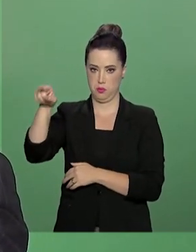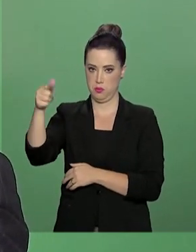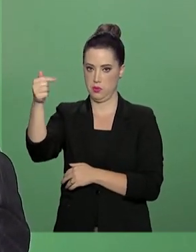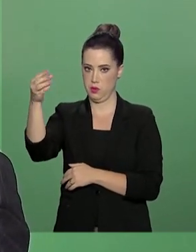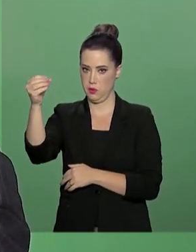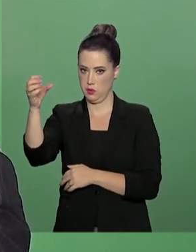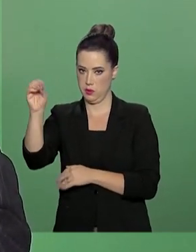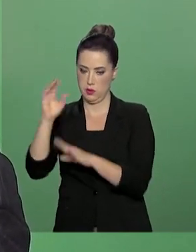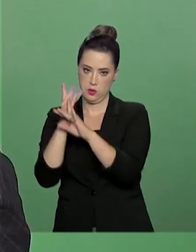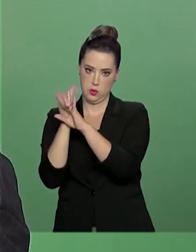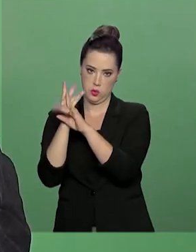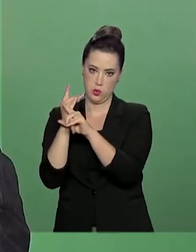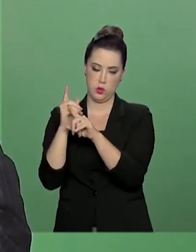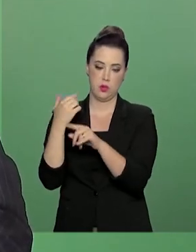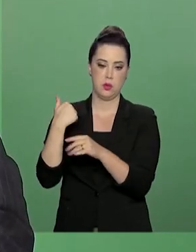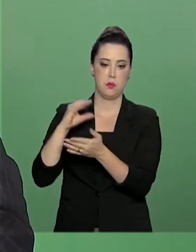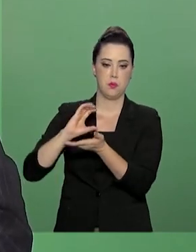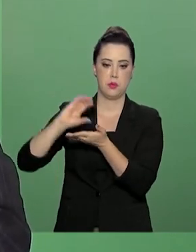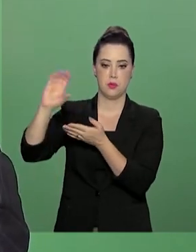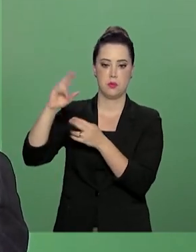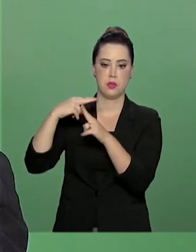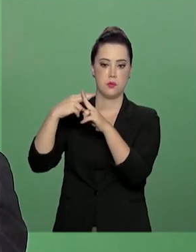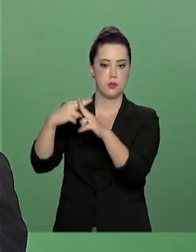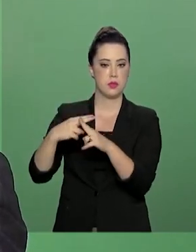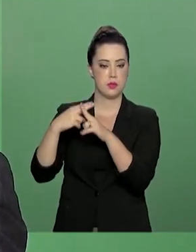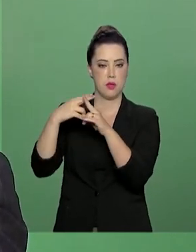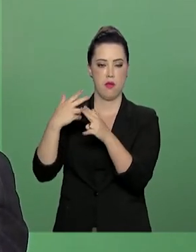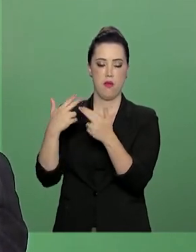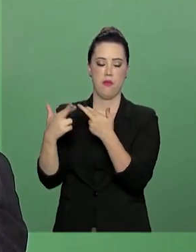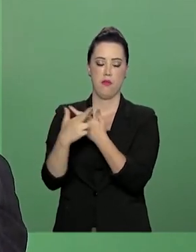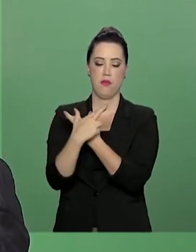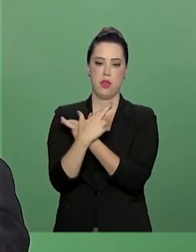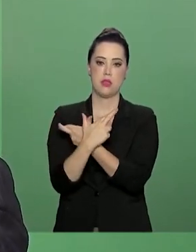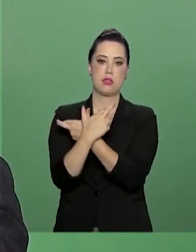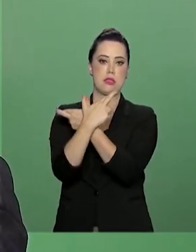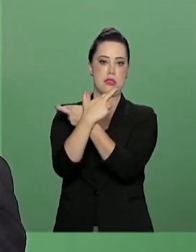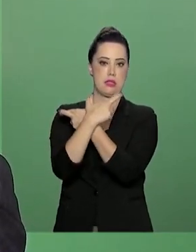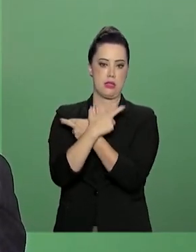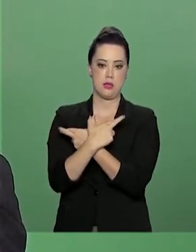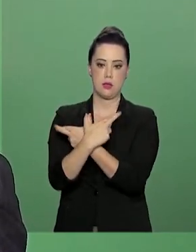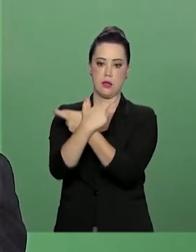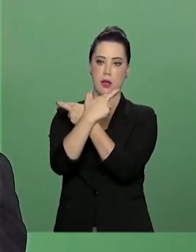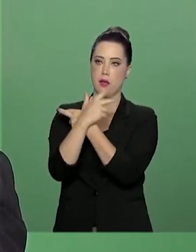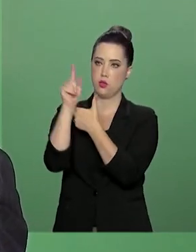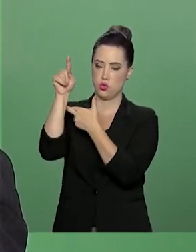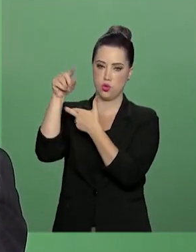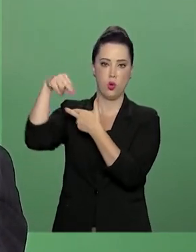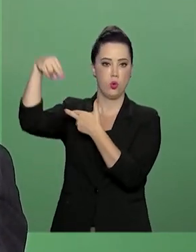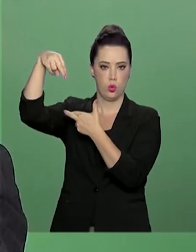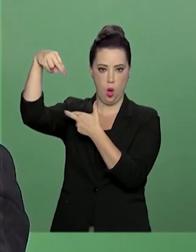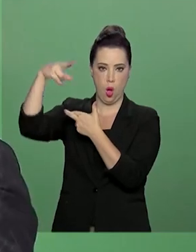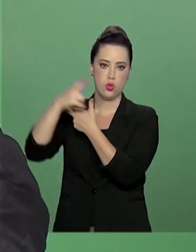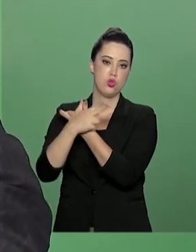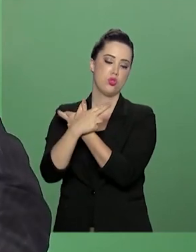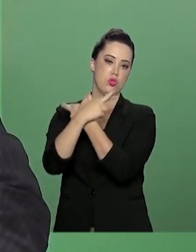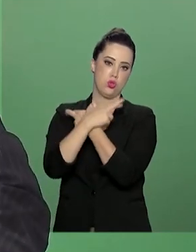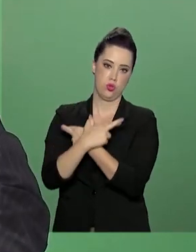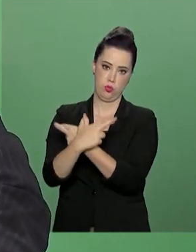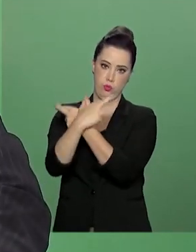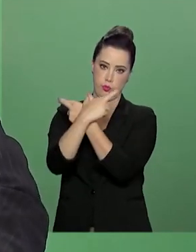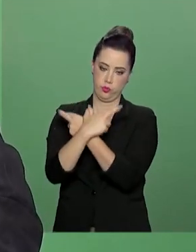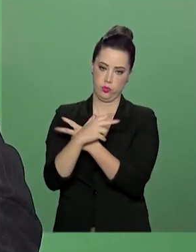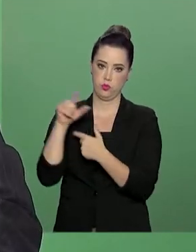Norte acaba recebendo mais via satélite. Então, não é que o Norte é preterido e mesmo porque a quantidade de escola no Norte é menor.